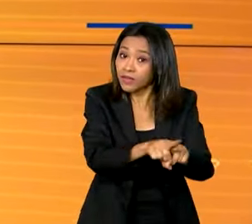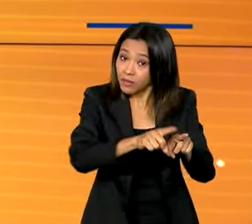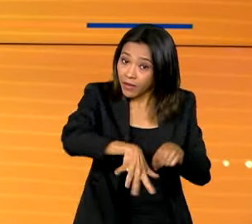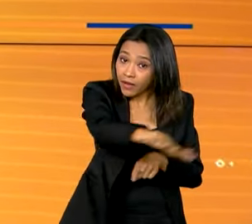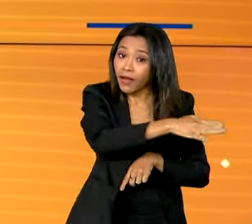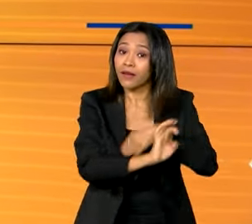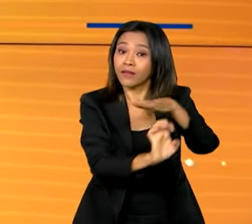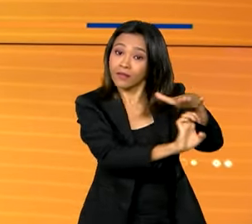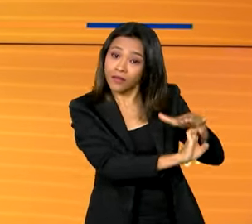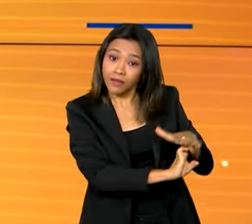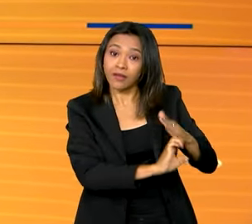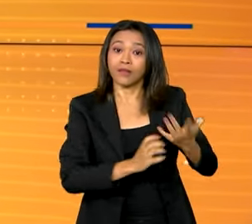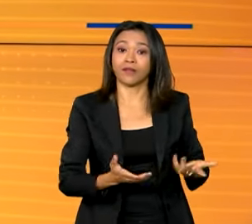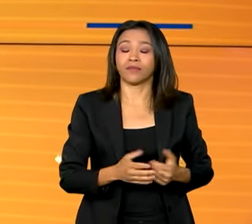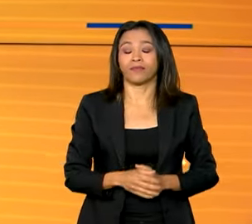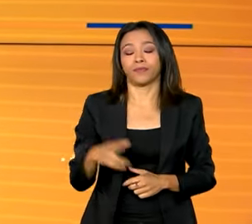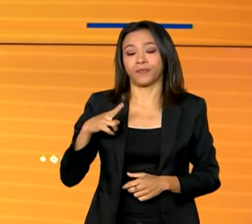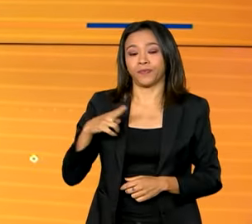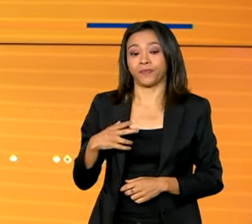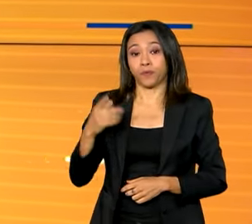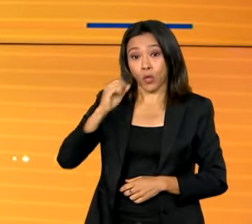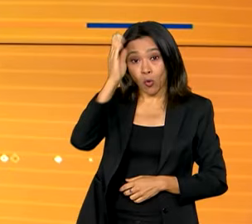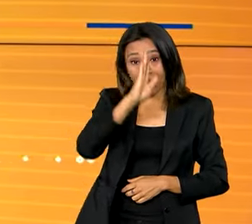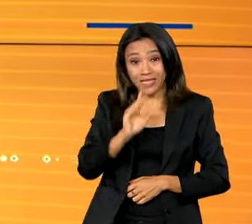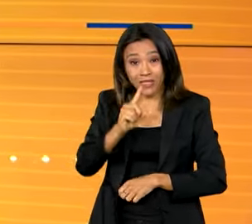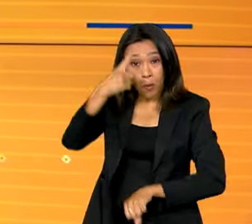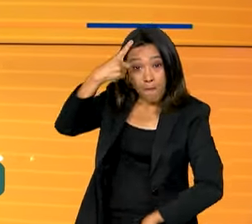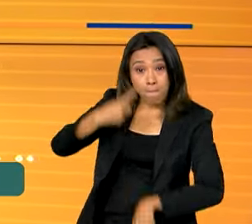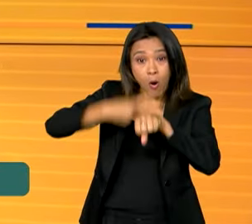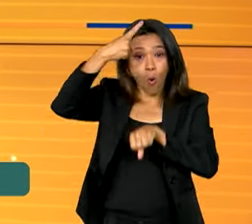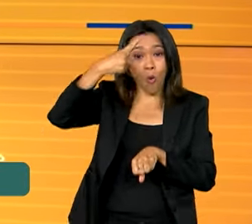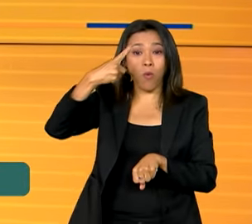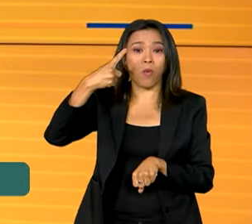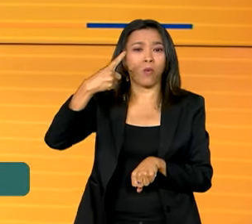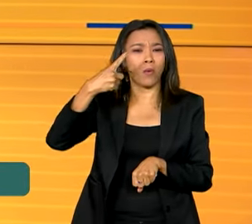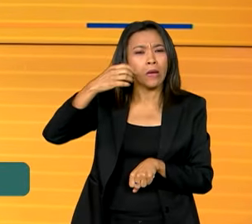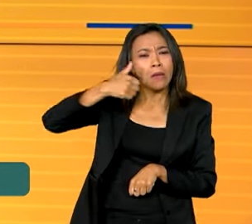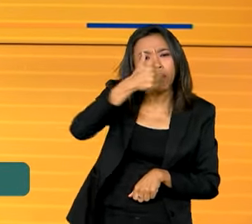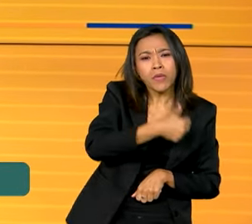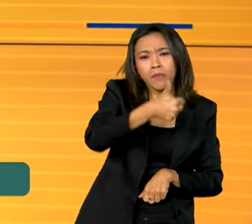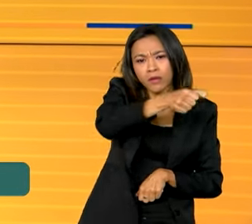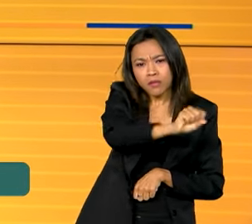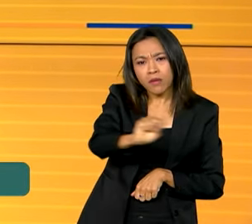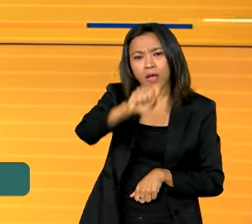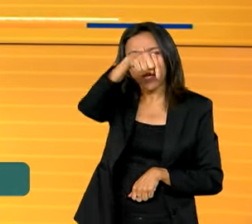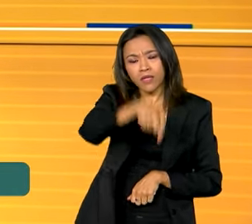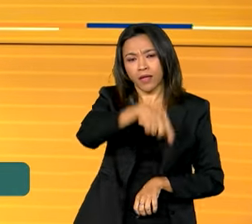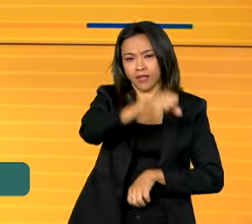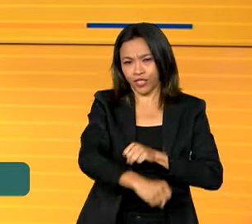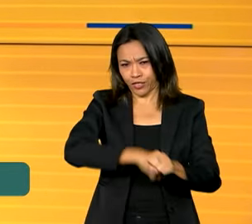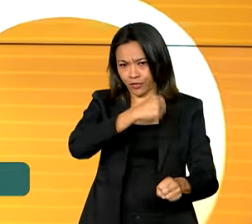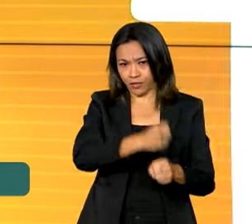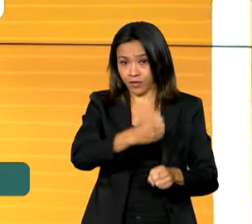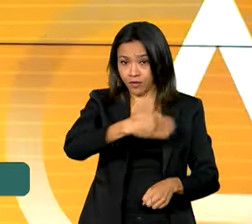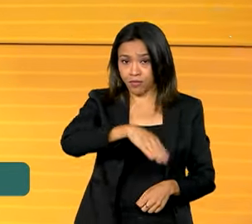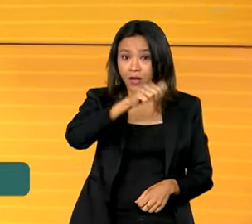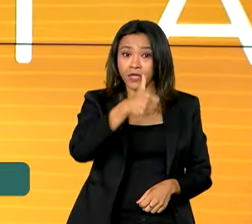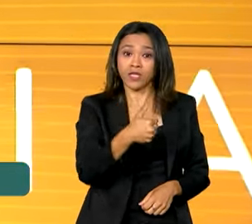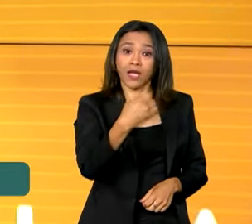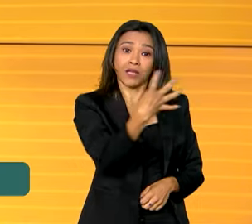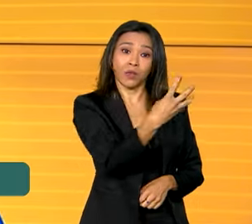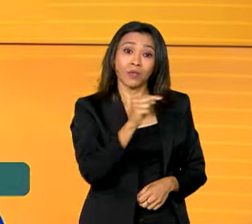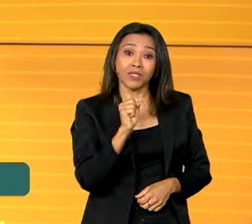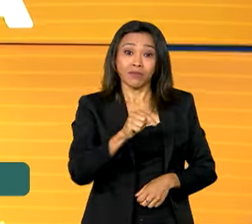E olha, o Brasil bateu um novo recorde. No primeiro semestre deste ano, mais de 14 mil